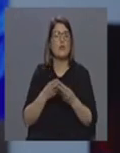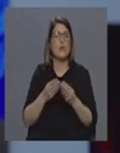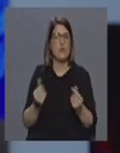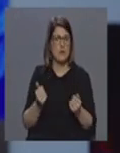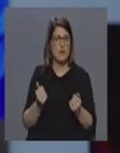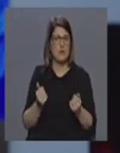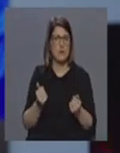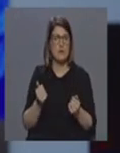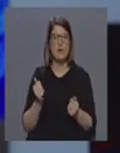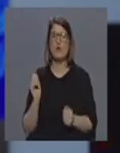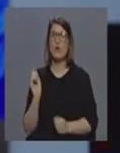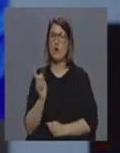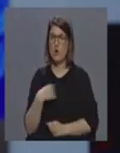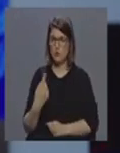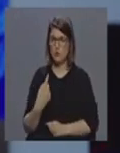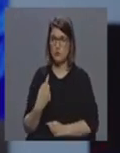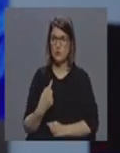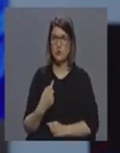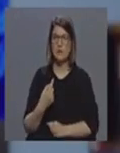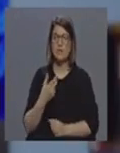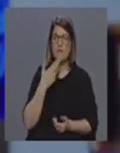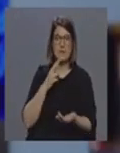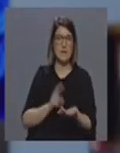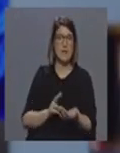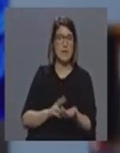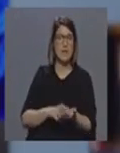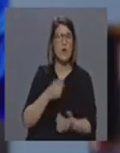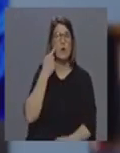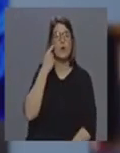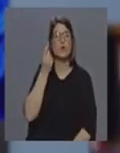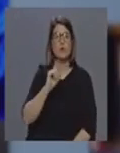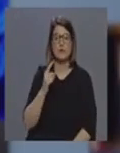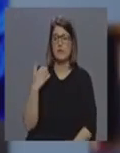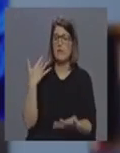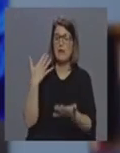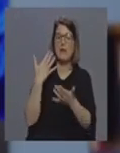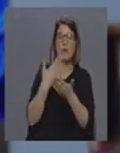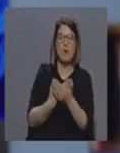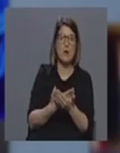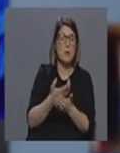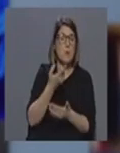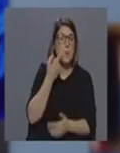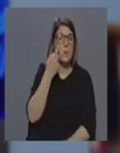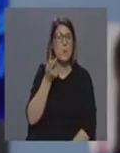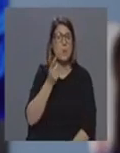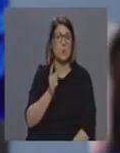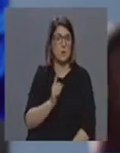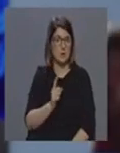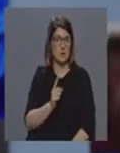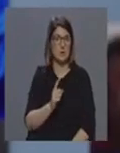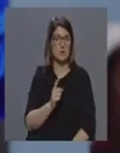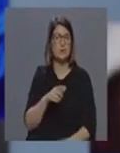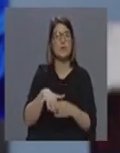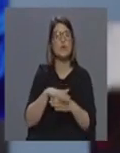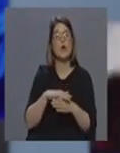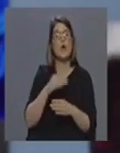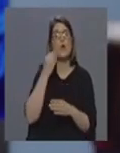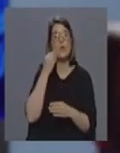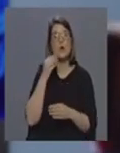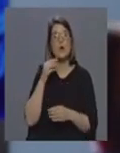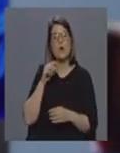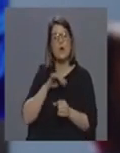nós entanto aquilo não conhecendo em bom rigor e na altura e mesmo até agora não se conhece ou por menor as vias de transmissão deste novo